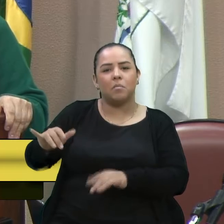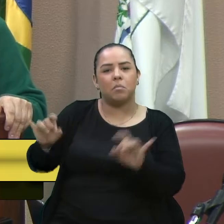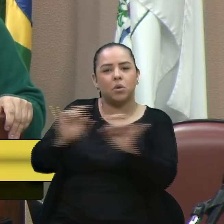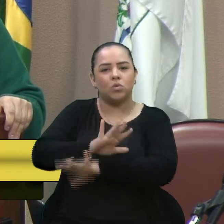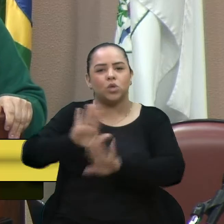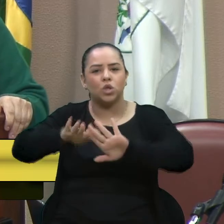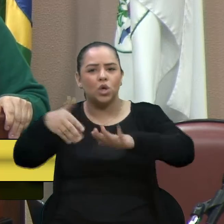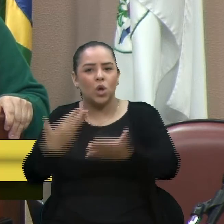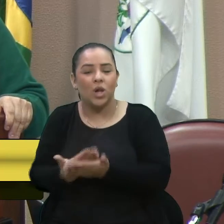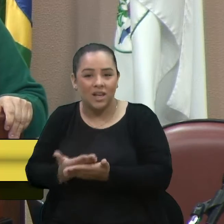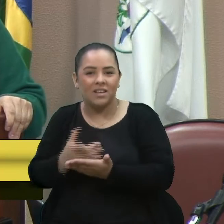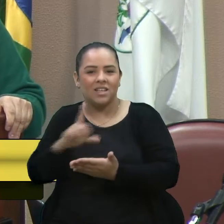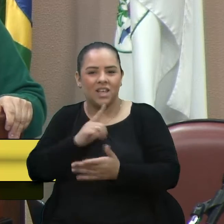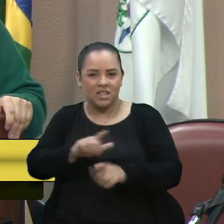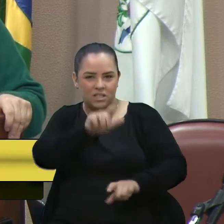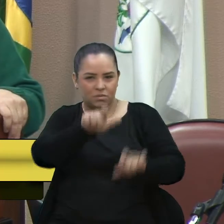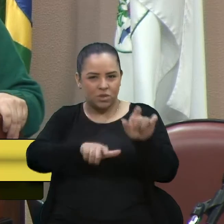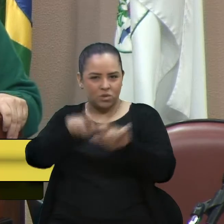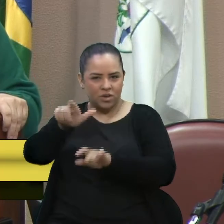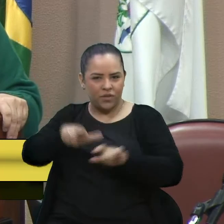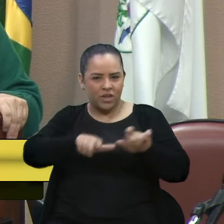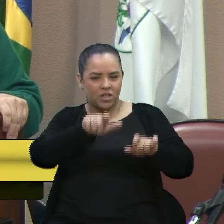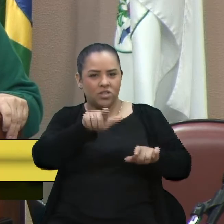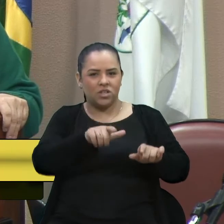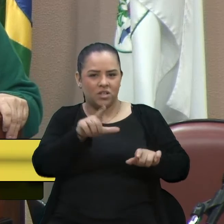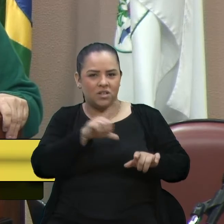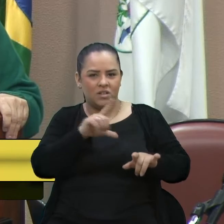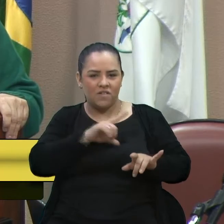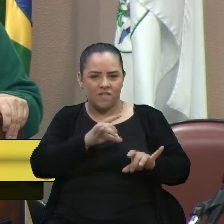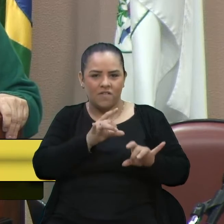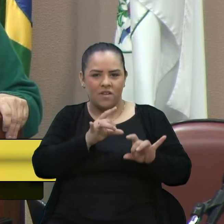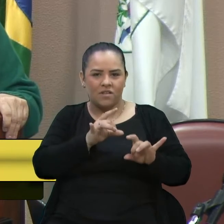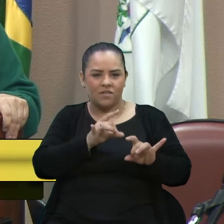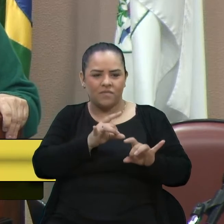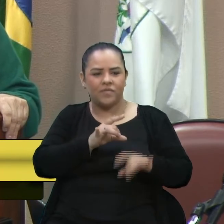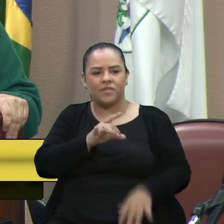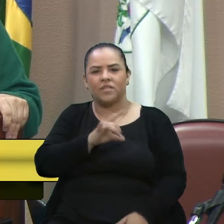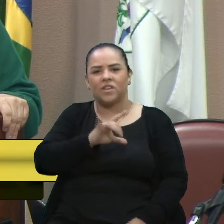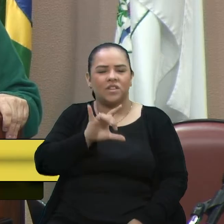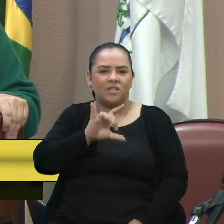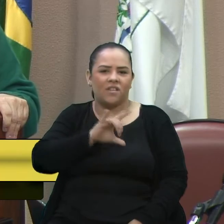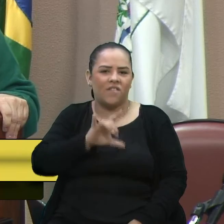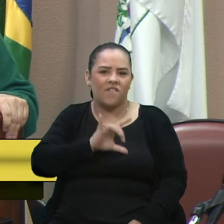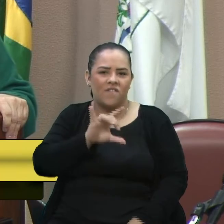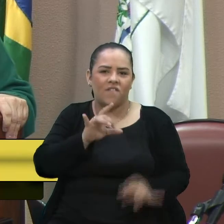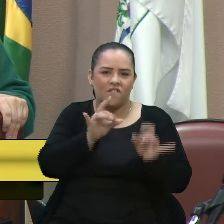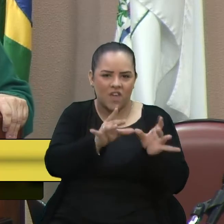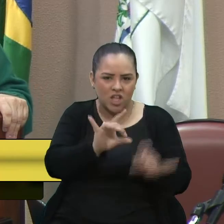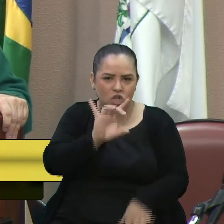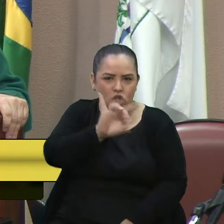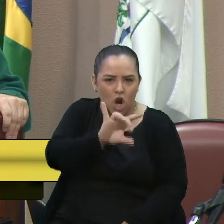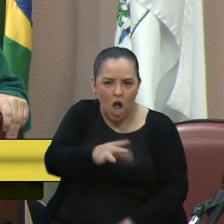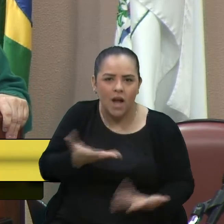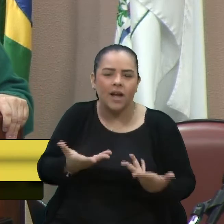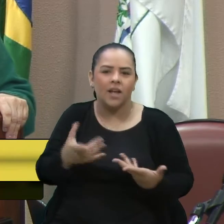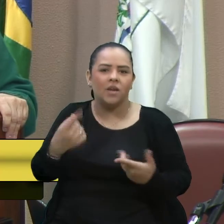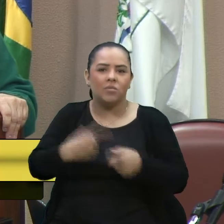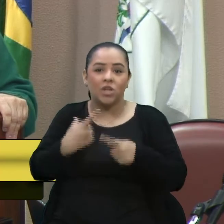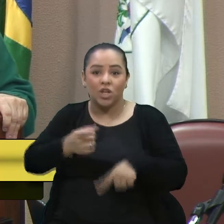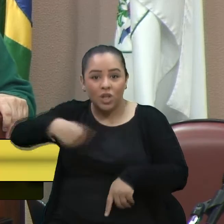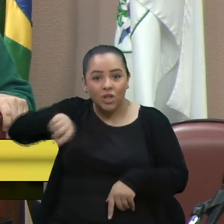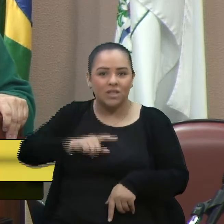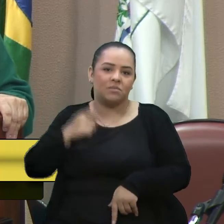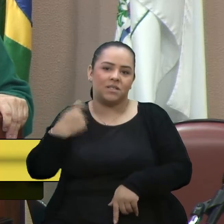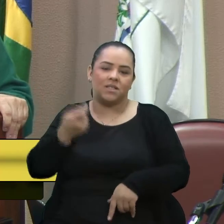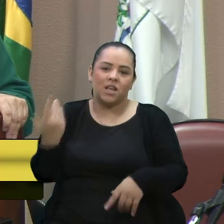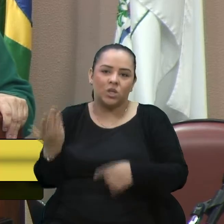pegando para ser futuros vendedores. E o projeto do Mão Amiga está fazendo ao inverso, dizendo, vamos ajudar as pessoas, vamos estender a mão, vamos